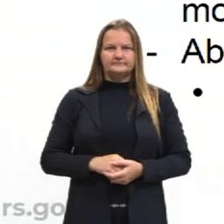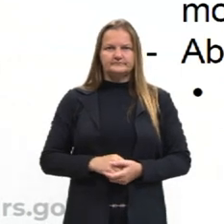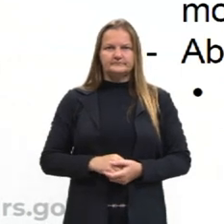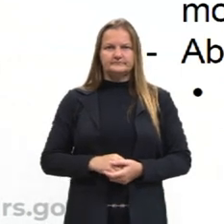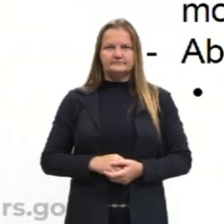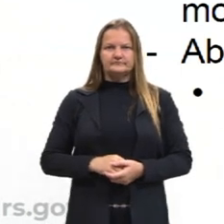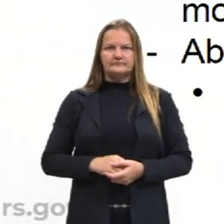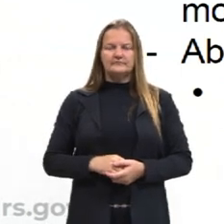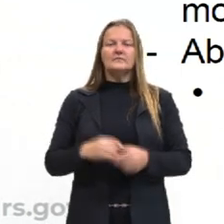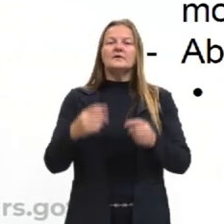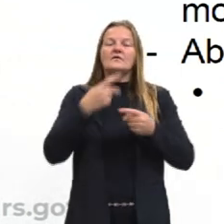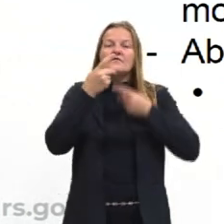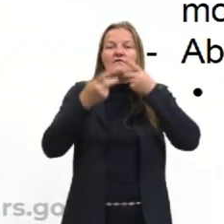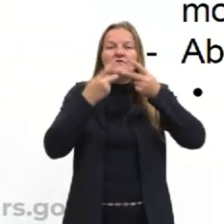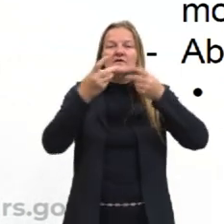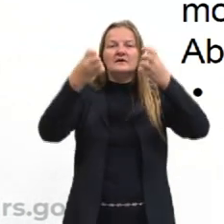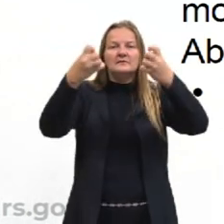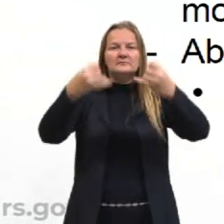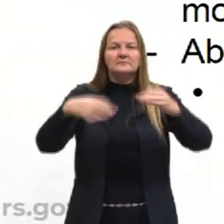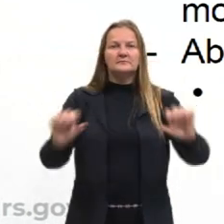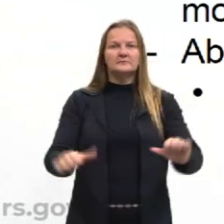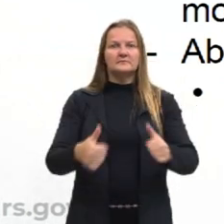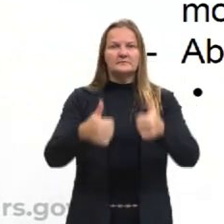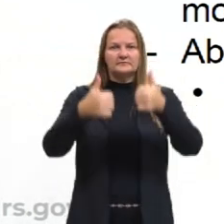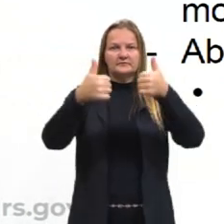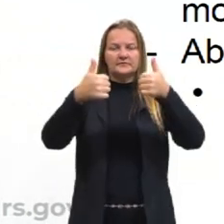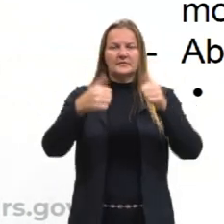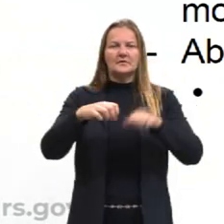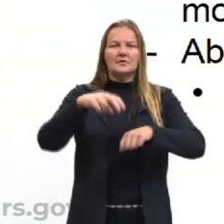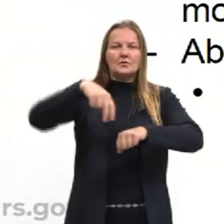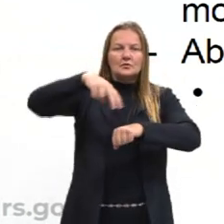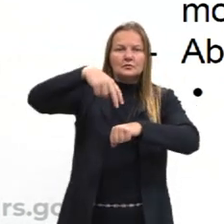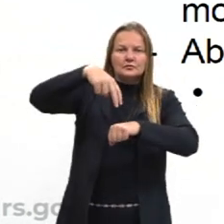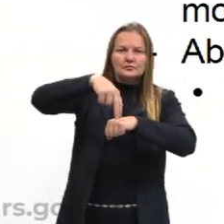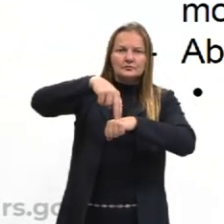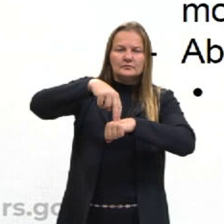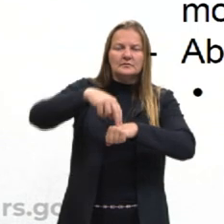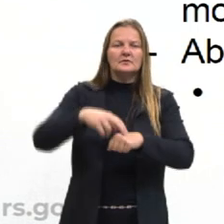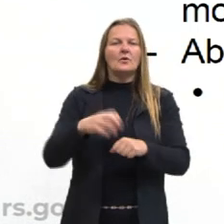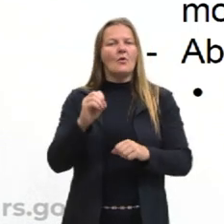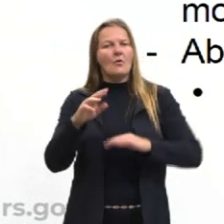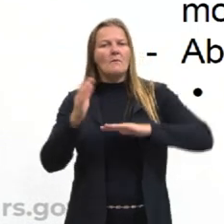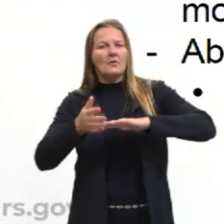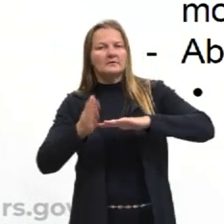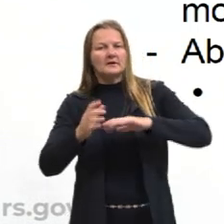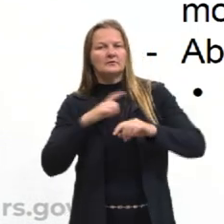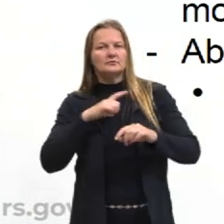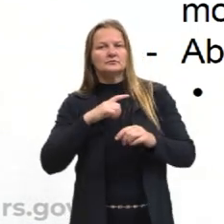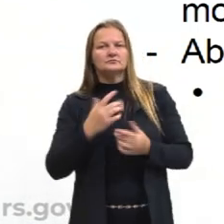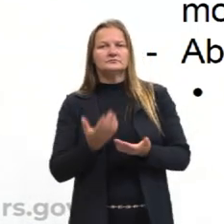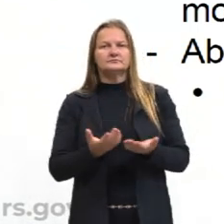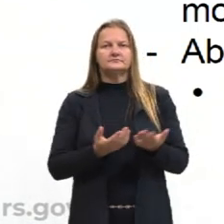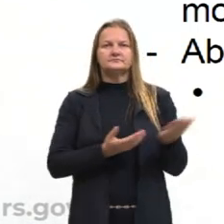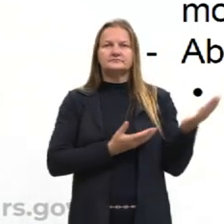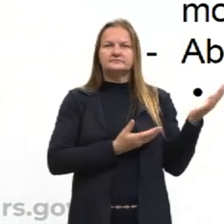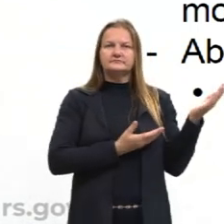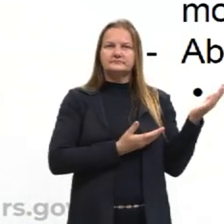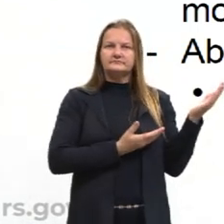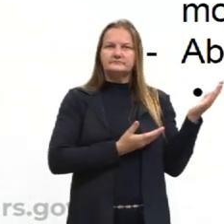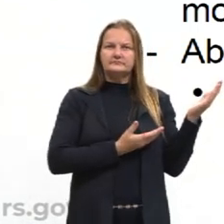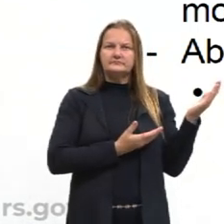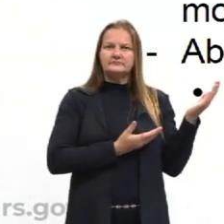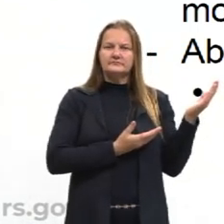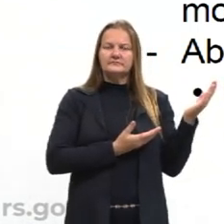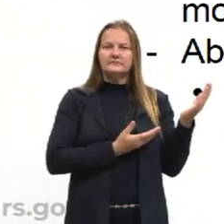E a gente vai falar, então, um pouco melhor sobre esse Estado Nacional ou Estado Moderno. Como eu falei para vocês, ele vai surgir